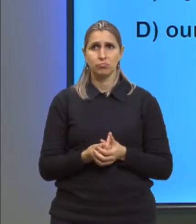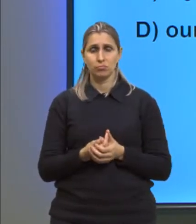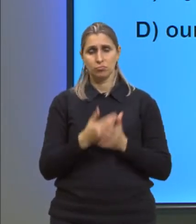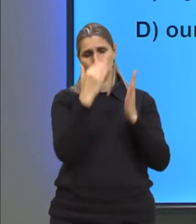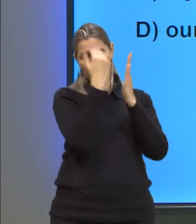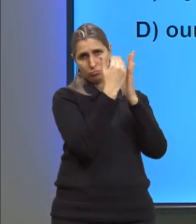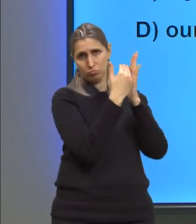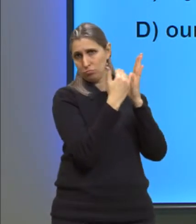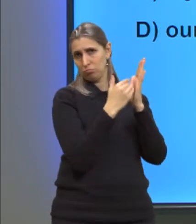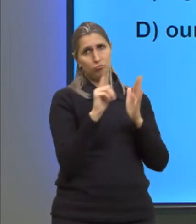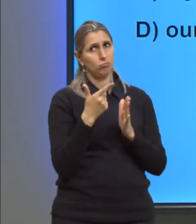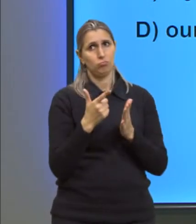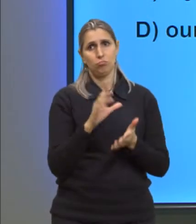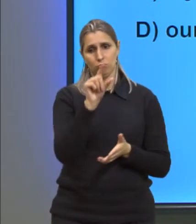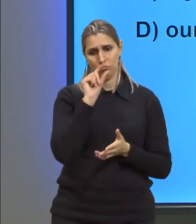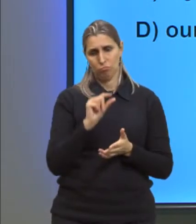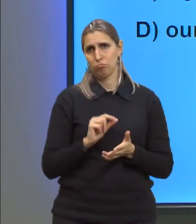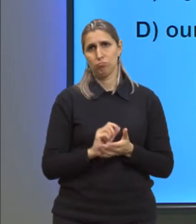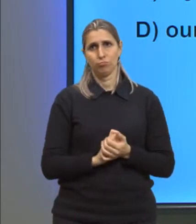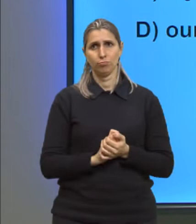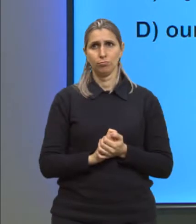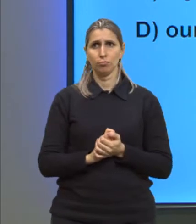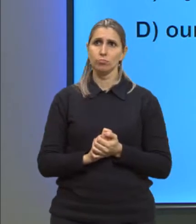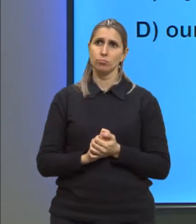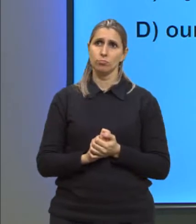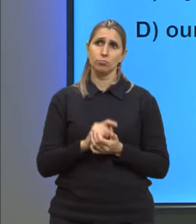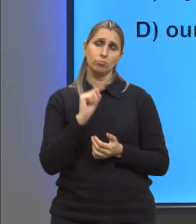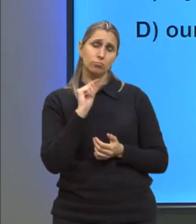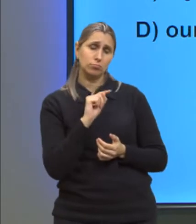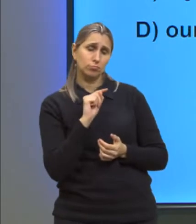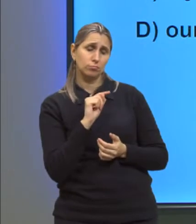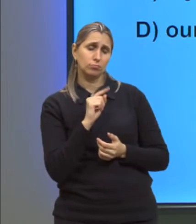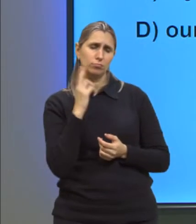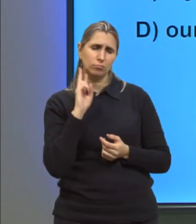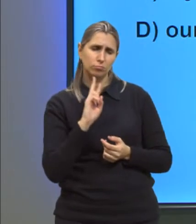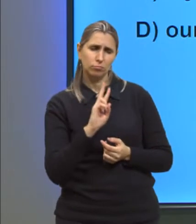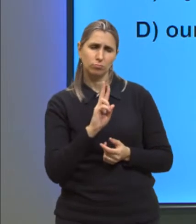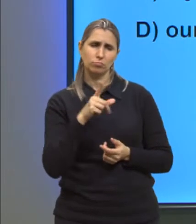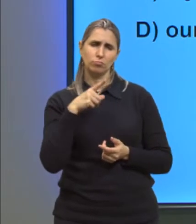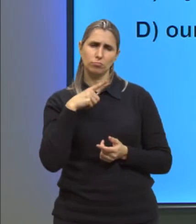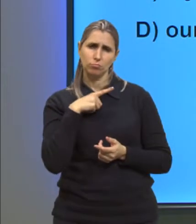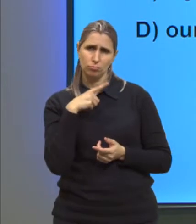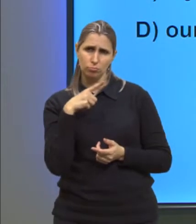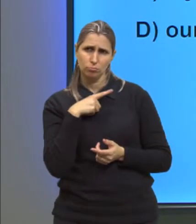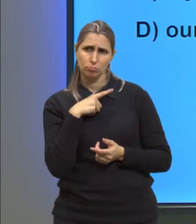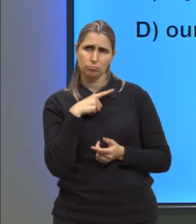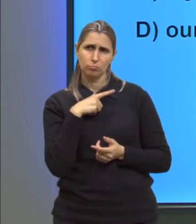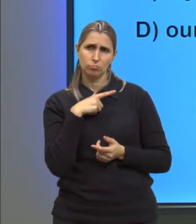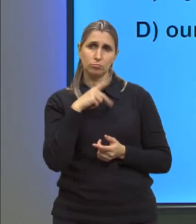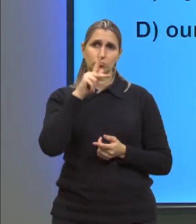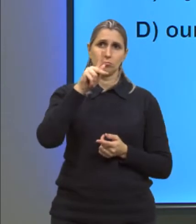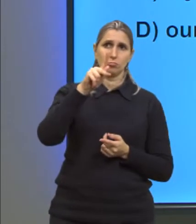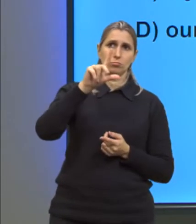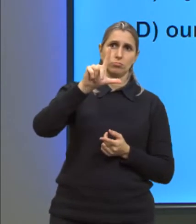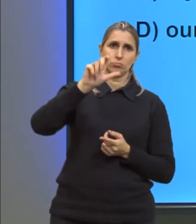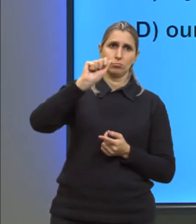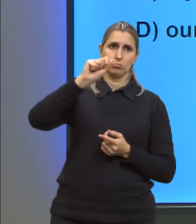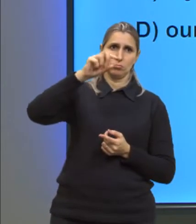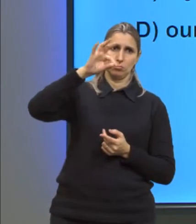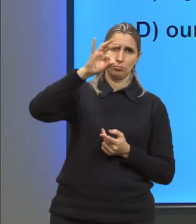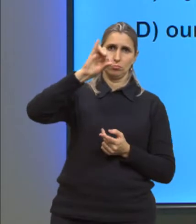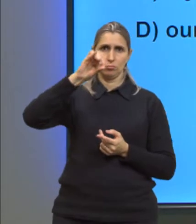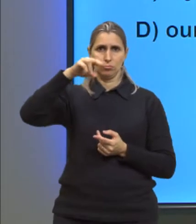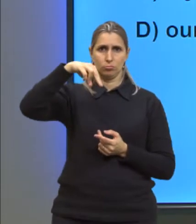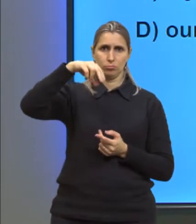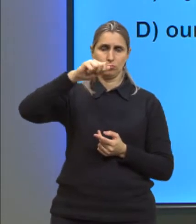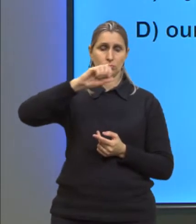alternativas. Então, aqui, quando você tem, por exemplo, a platina com 0,9, tem